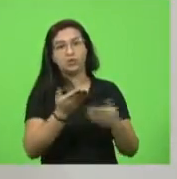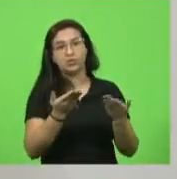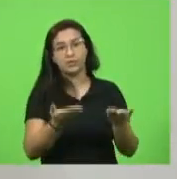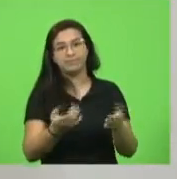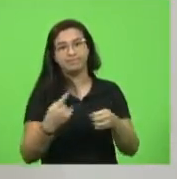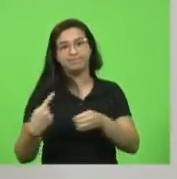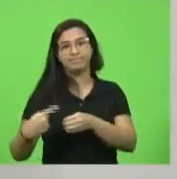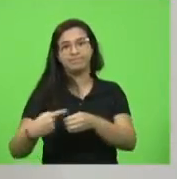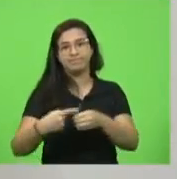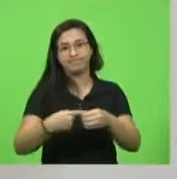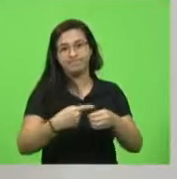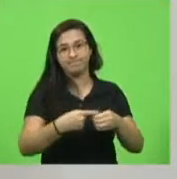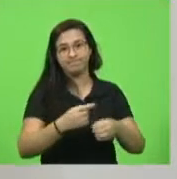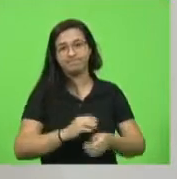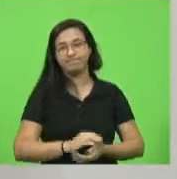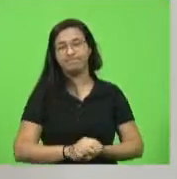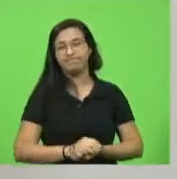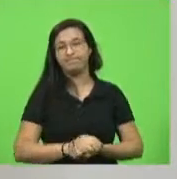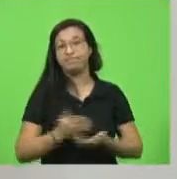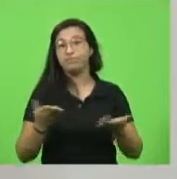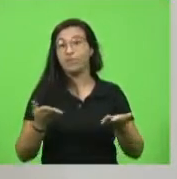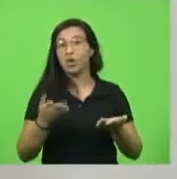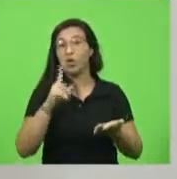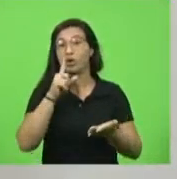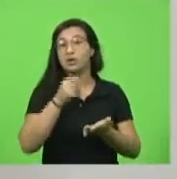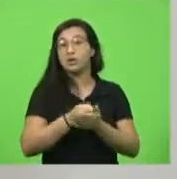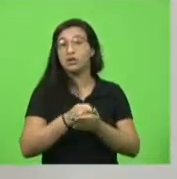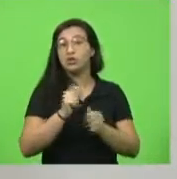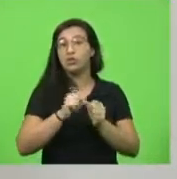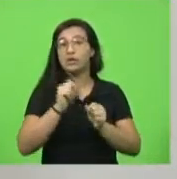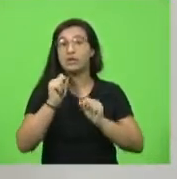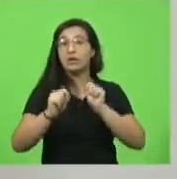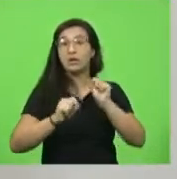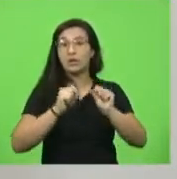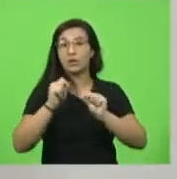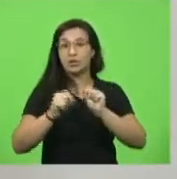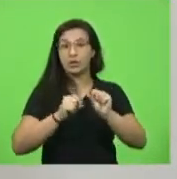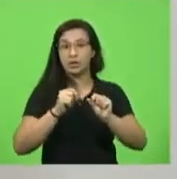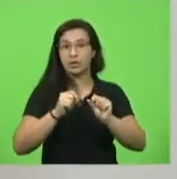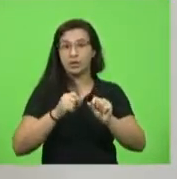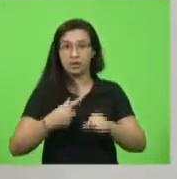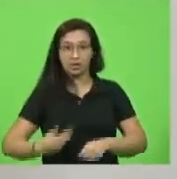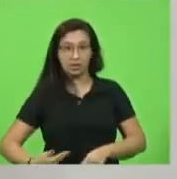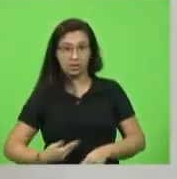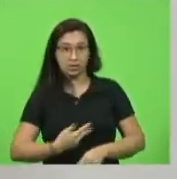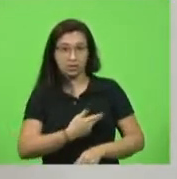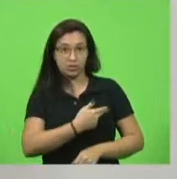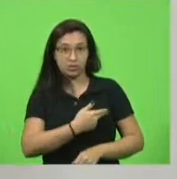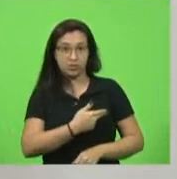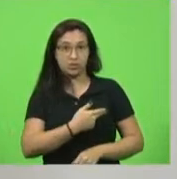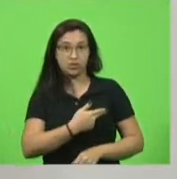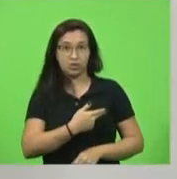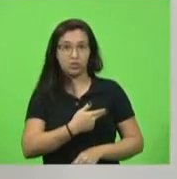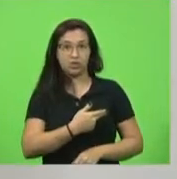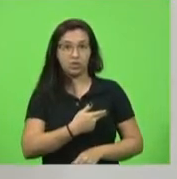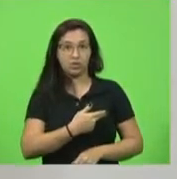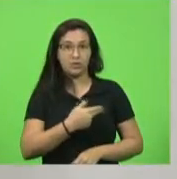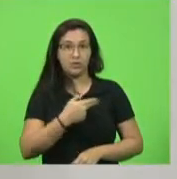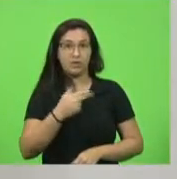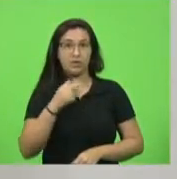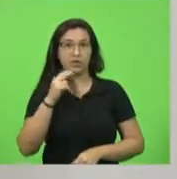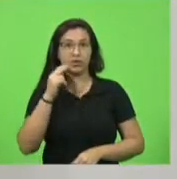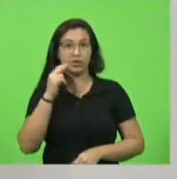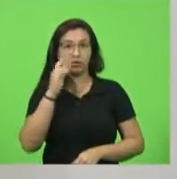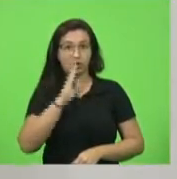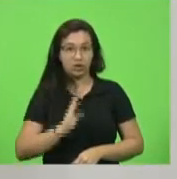Nesse momento, eles estão decidindo o que fazer. Cirurgias eletivas obrigatoriamente tiveram que ser interrompidas